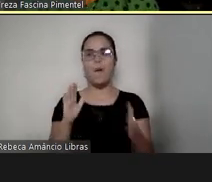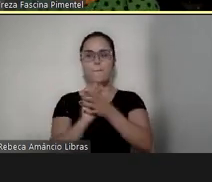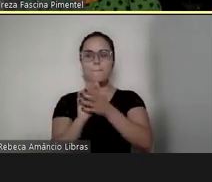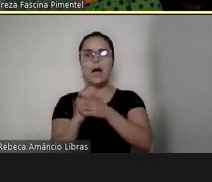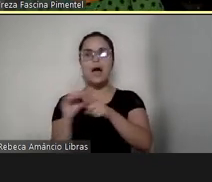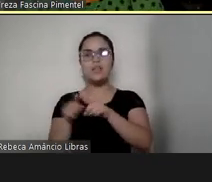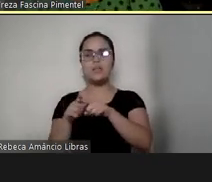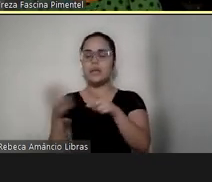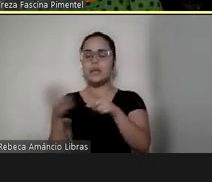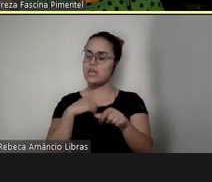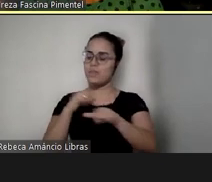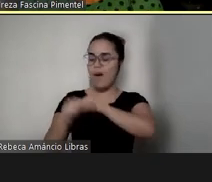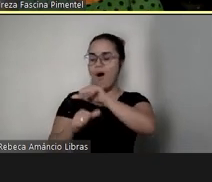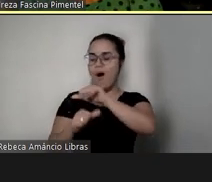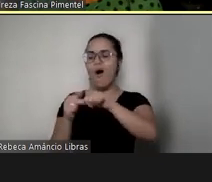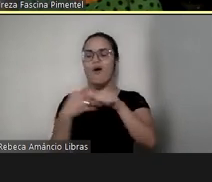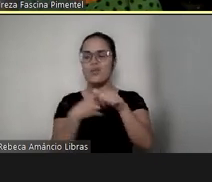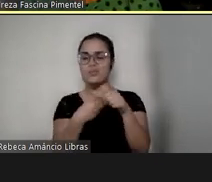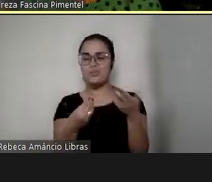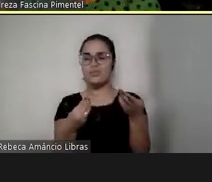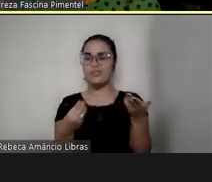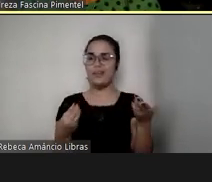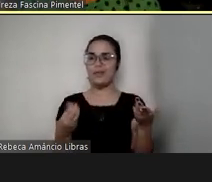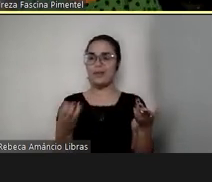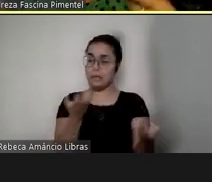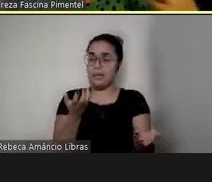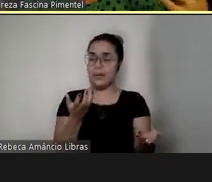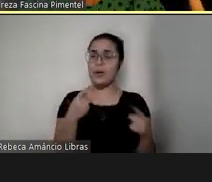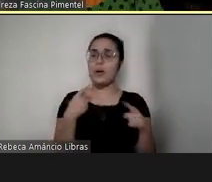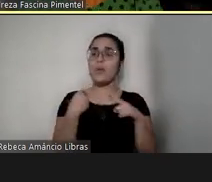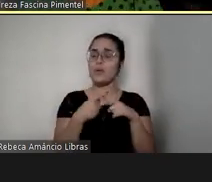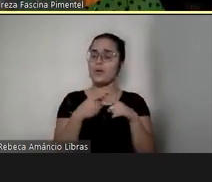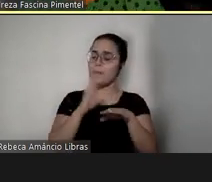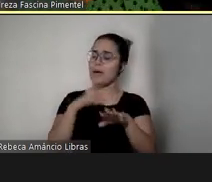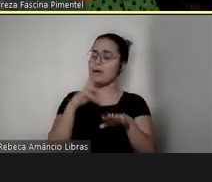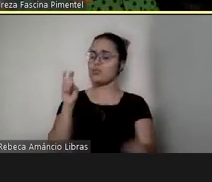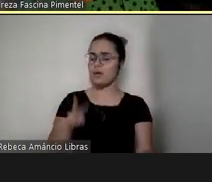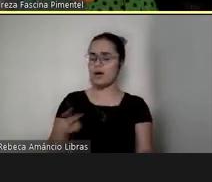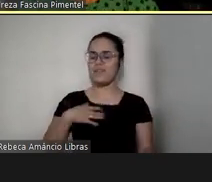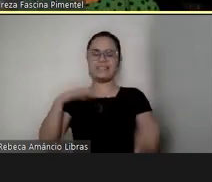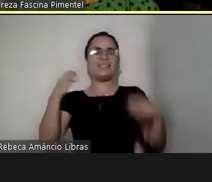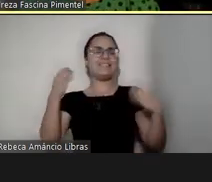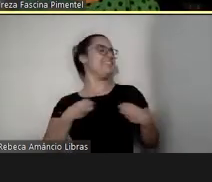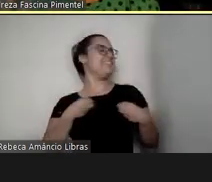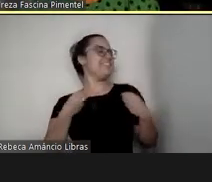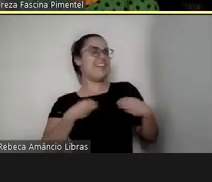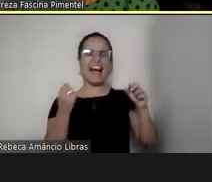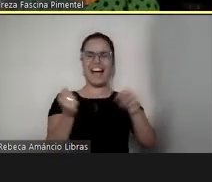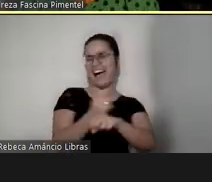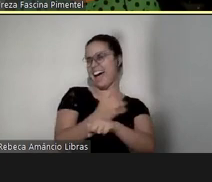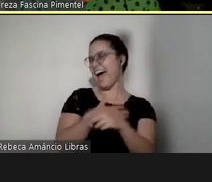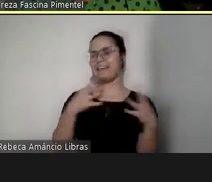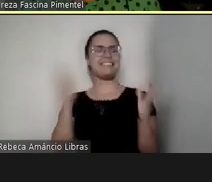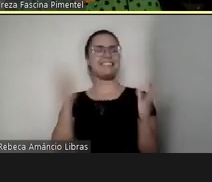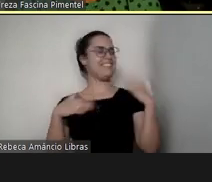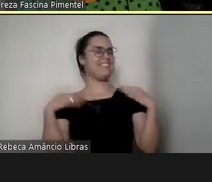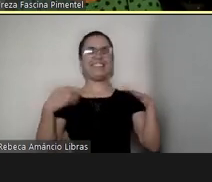filho, porque a gente, mais uma vez, colocando expectativas num outro filho, para que